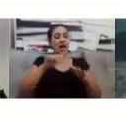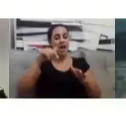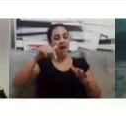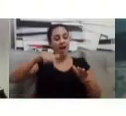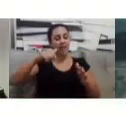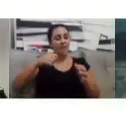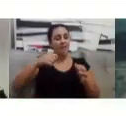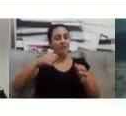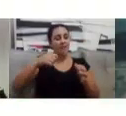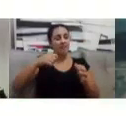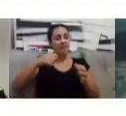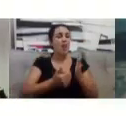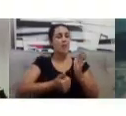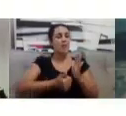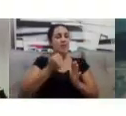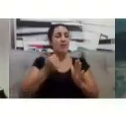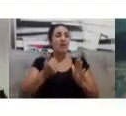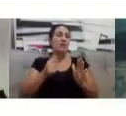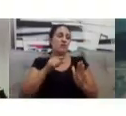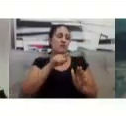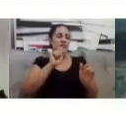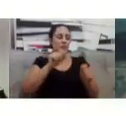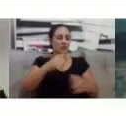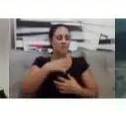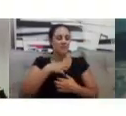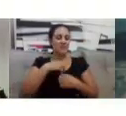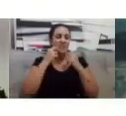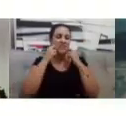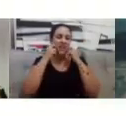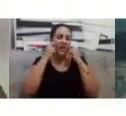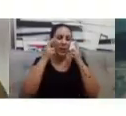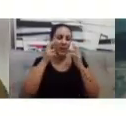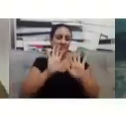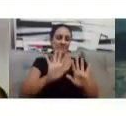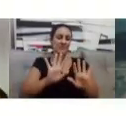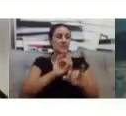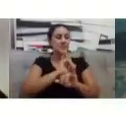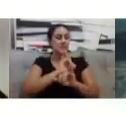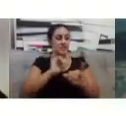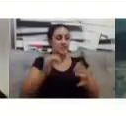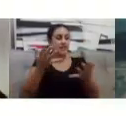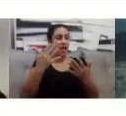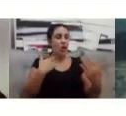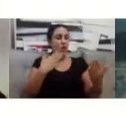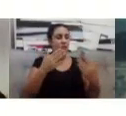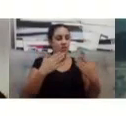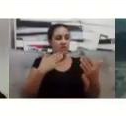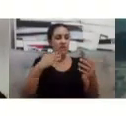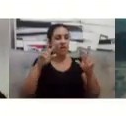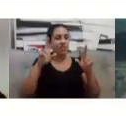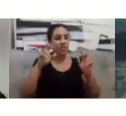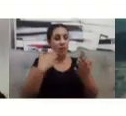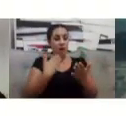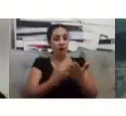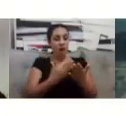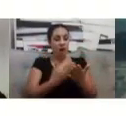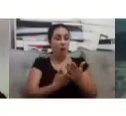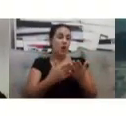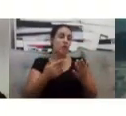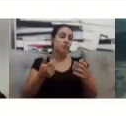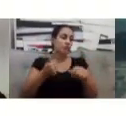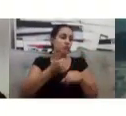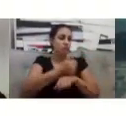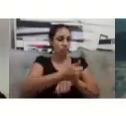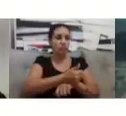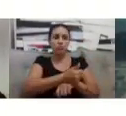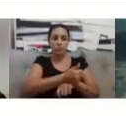vergonha. Por vergonha. Por estar mais tímido. Pode me adicionar lá no WhatsApp. Pode me mandar e-mail. E qualquer coisa. Estou à disposição para